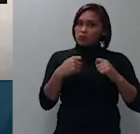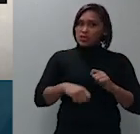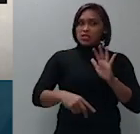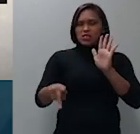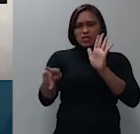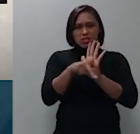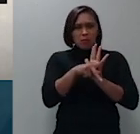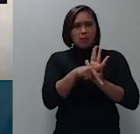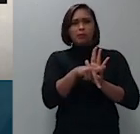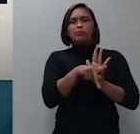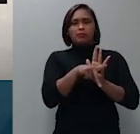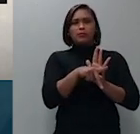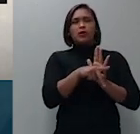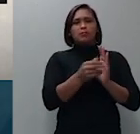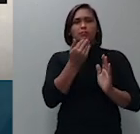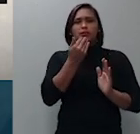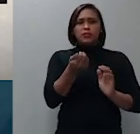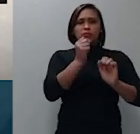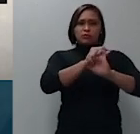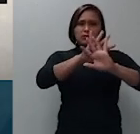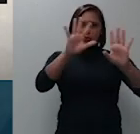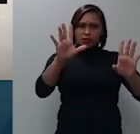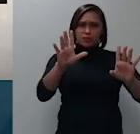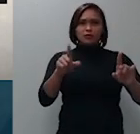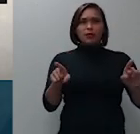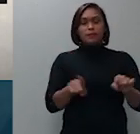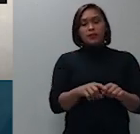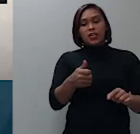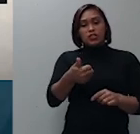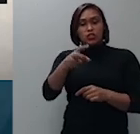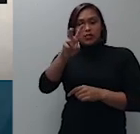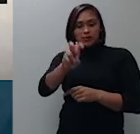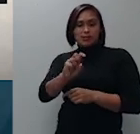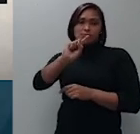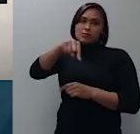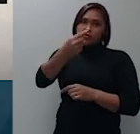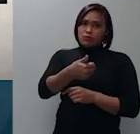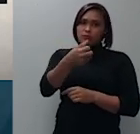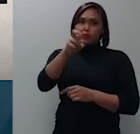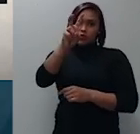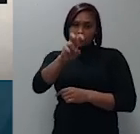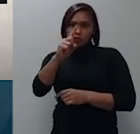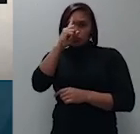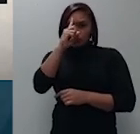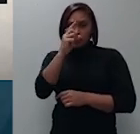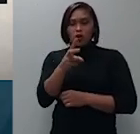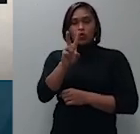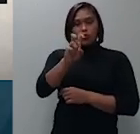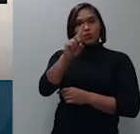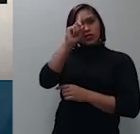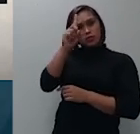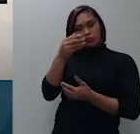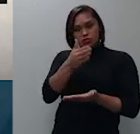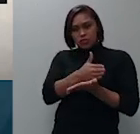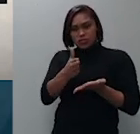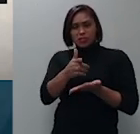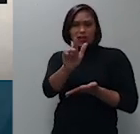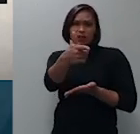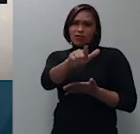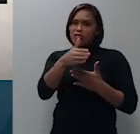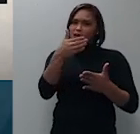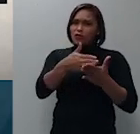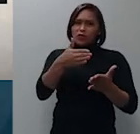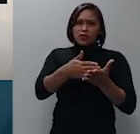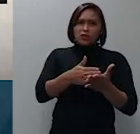parece que como um prazo é de 15 e o outro é de 5 o prazo de 5 dias ele não interrompe aquele de 15 ele